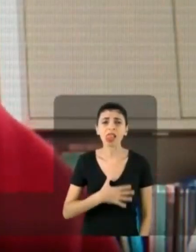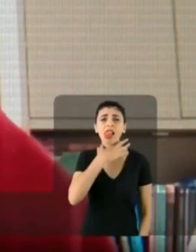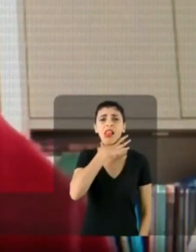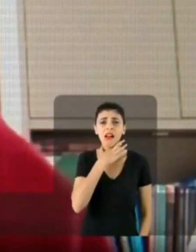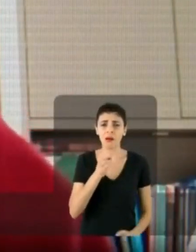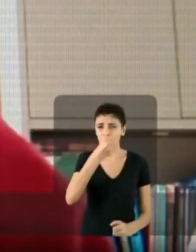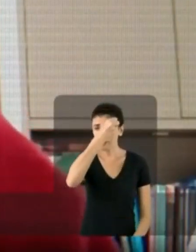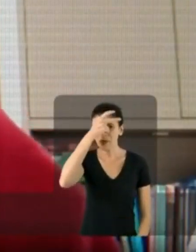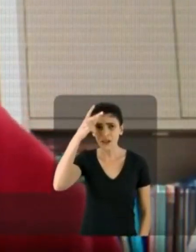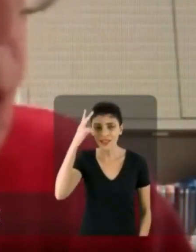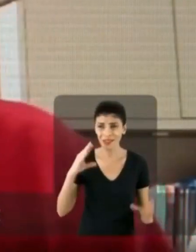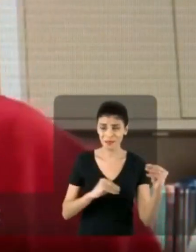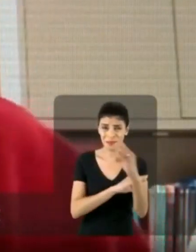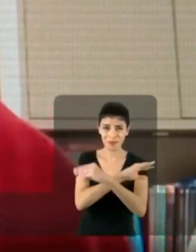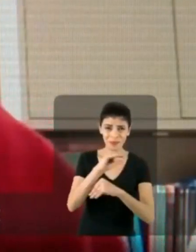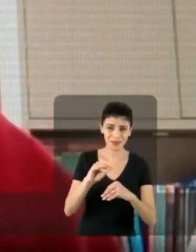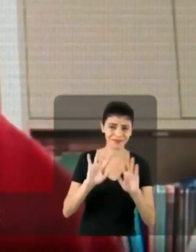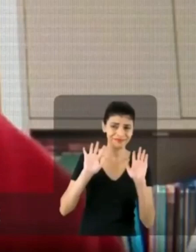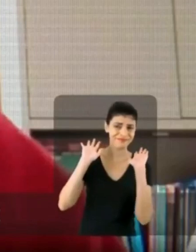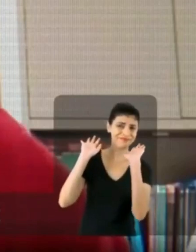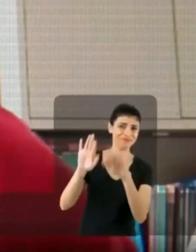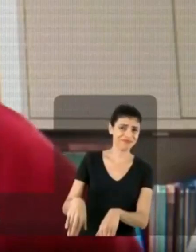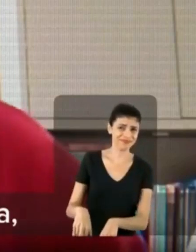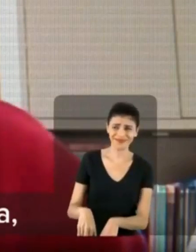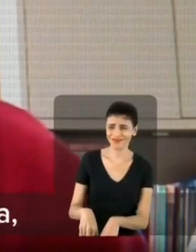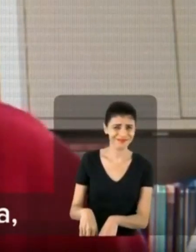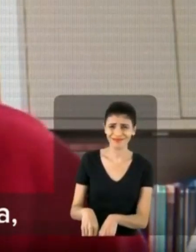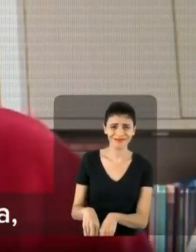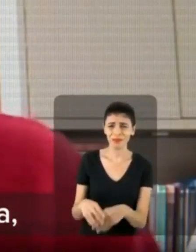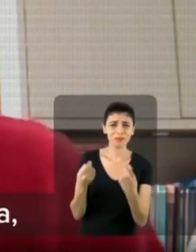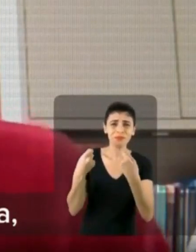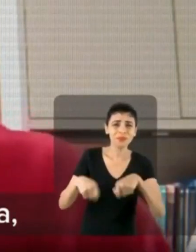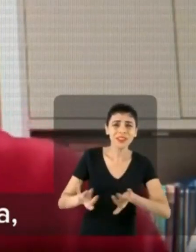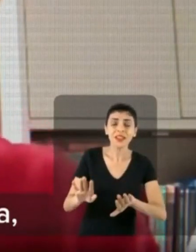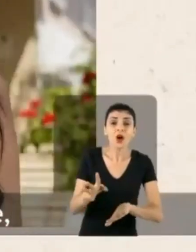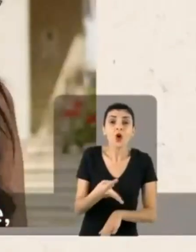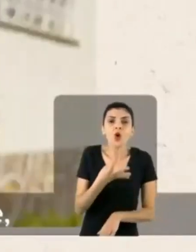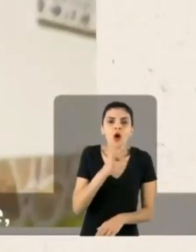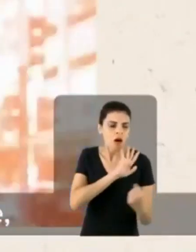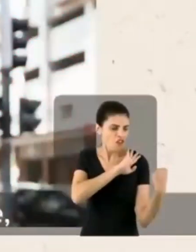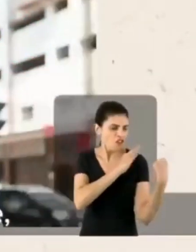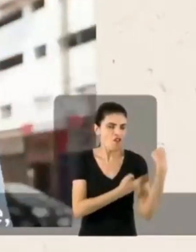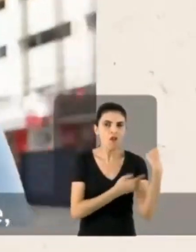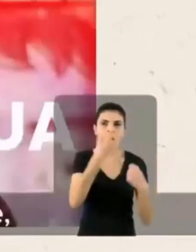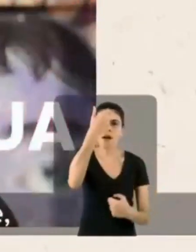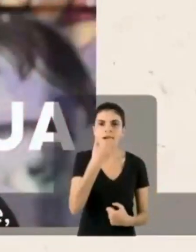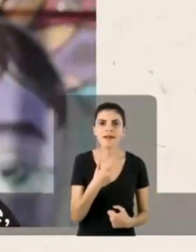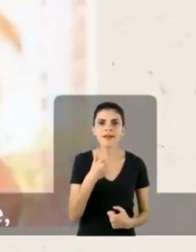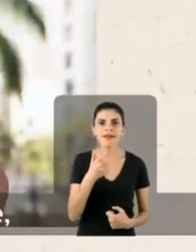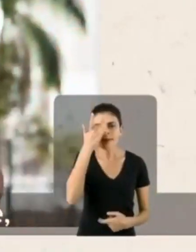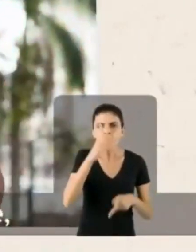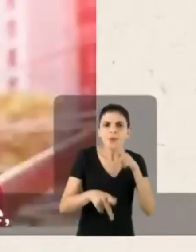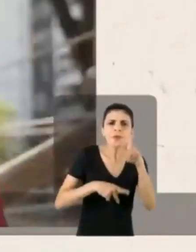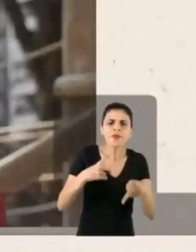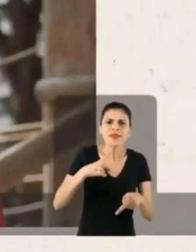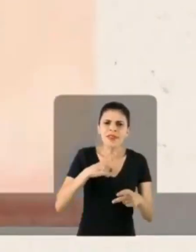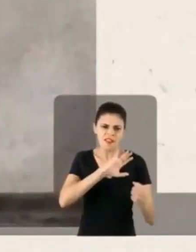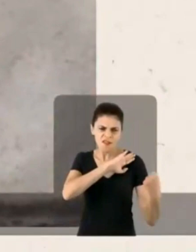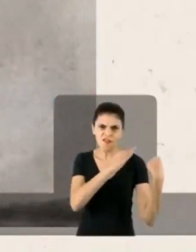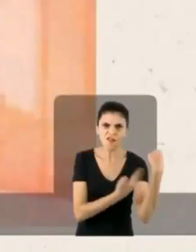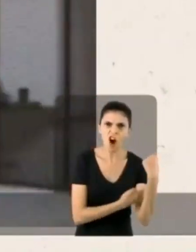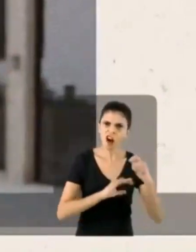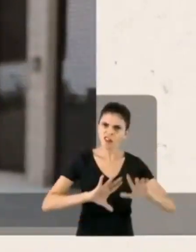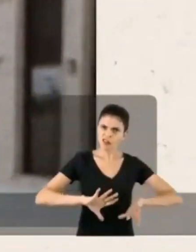a prefeitura não tem jeito. Quando eu escuto isso, eu penso que essa gente não merece juiz de Não conhece a força da sua gente. O